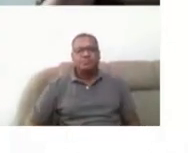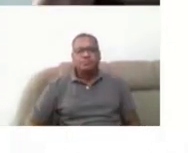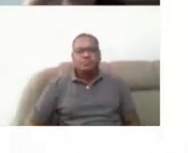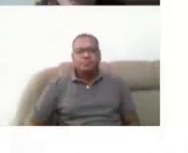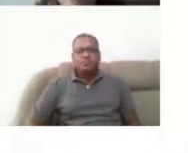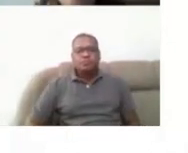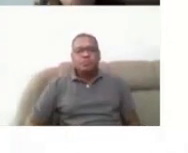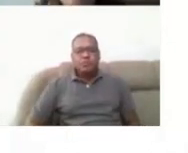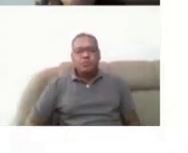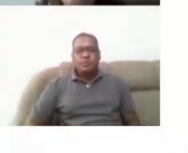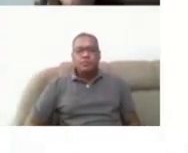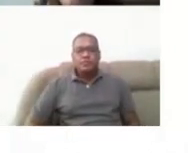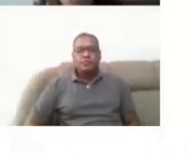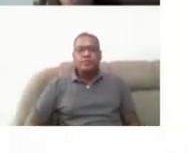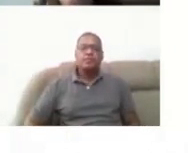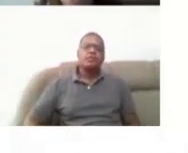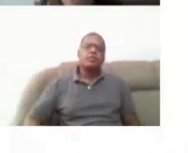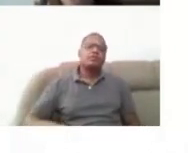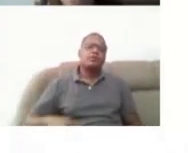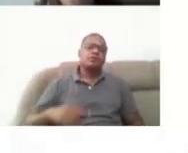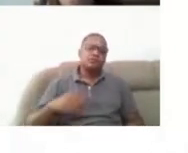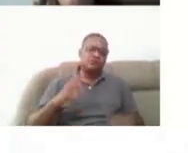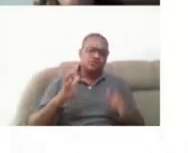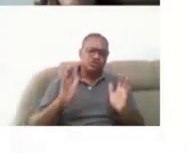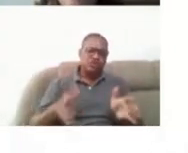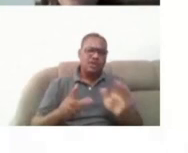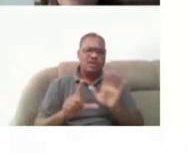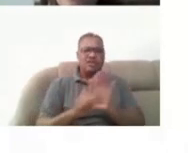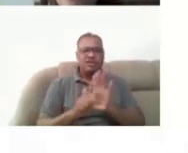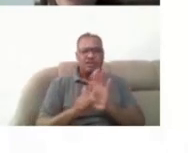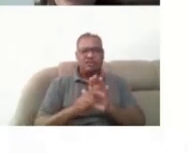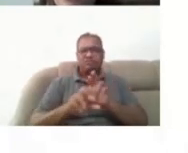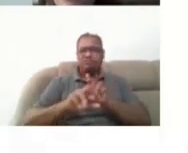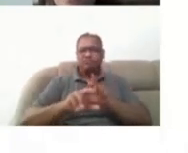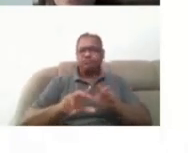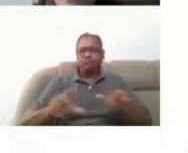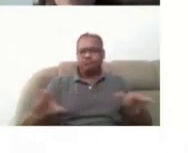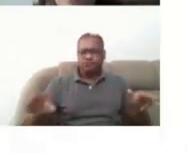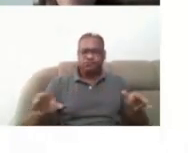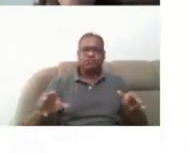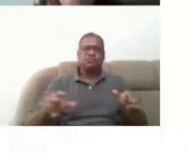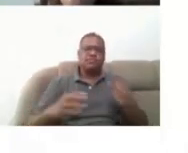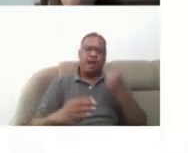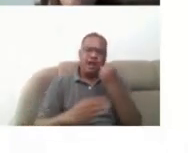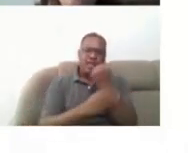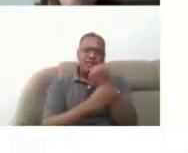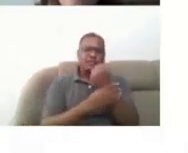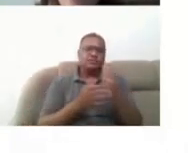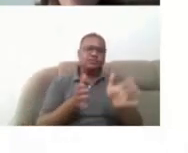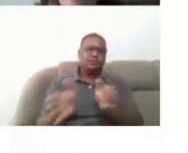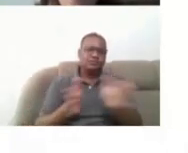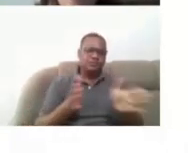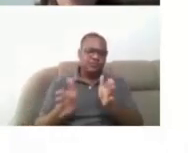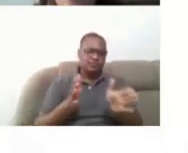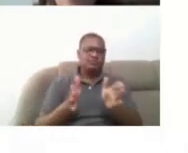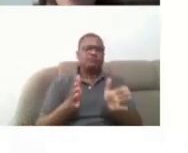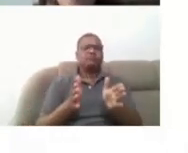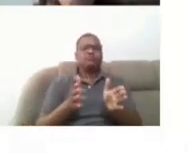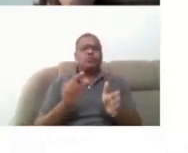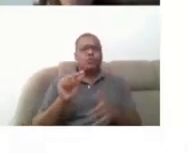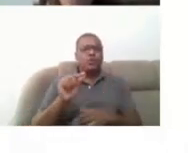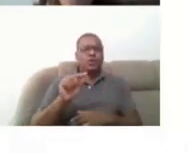Nós temos várias leis que garantem a acessibilidade na instituição de ensino superior, né? Tem aí a LBI,